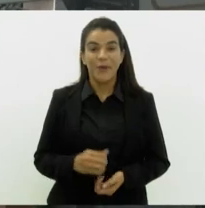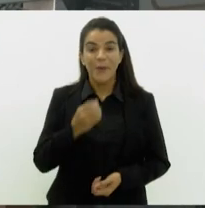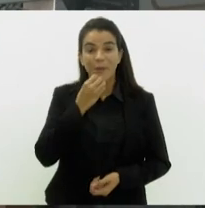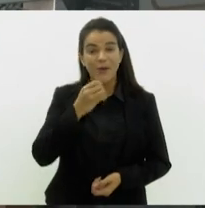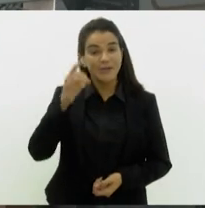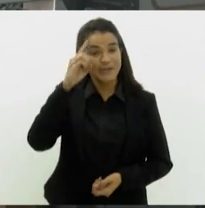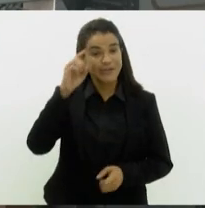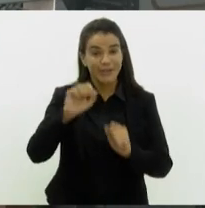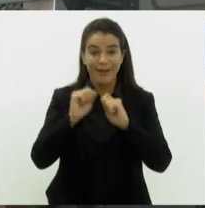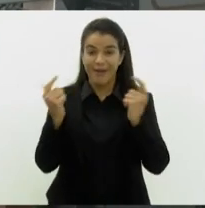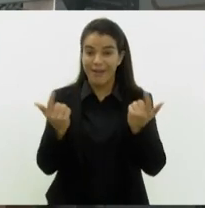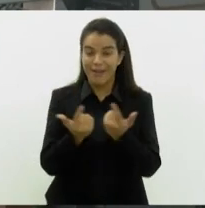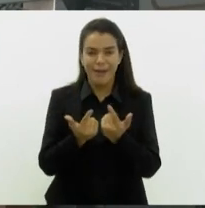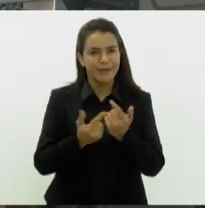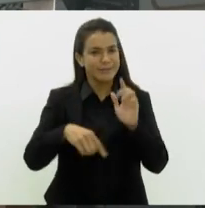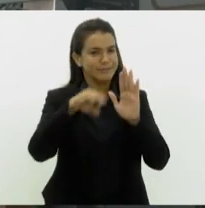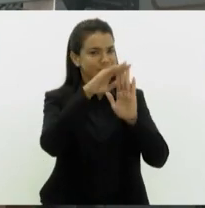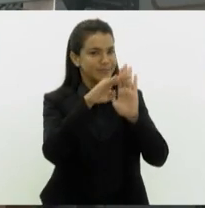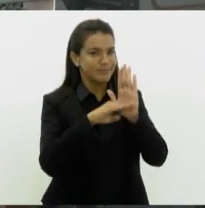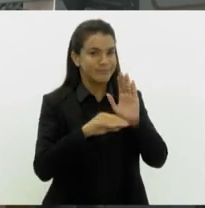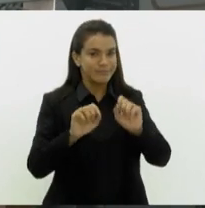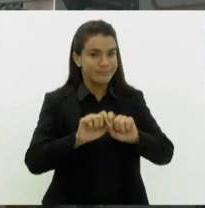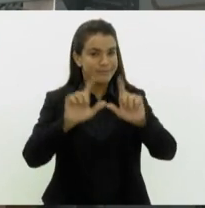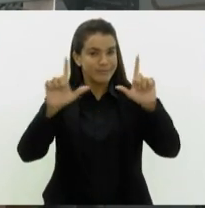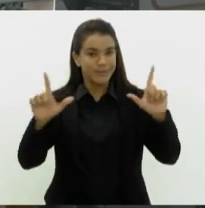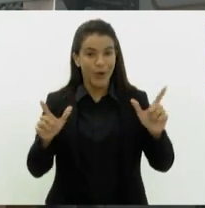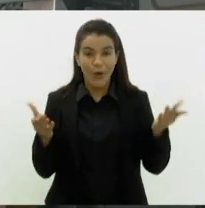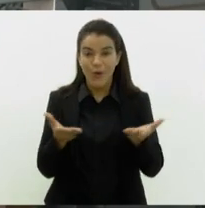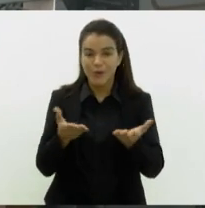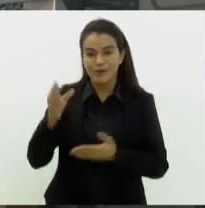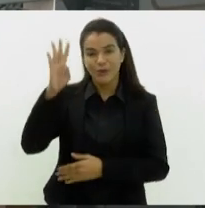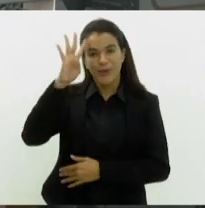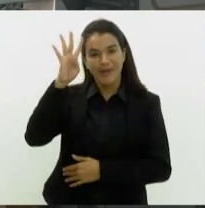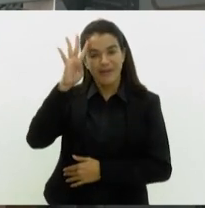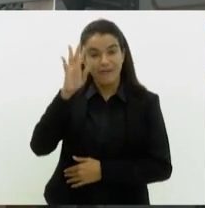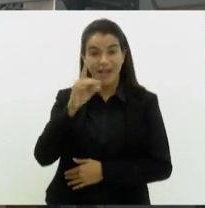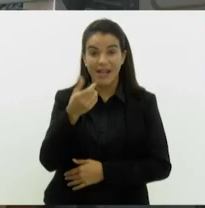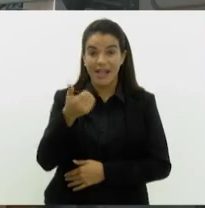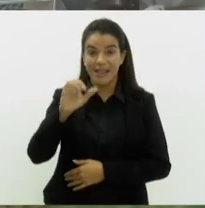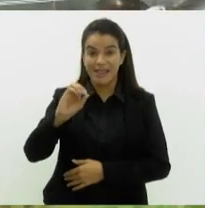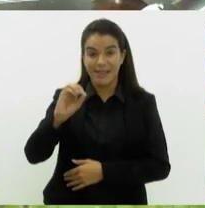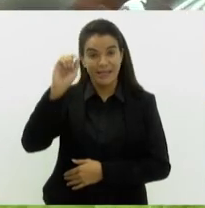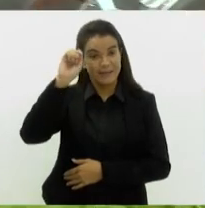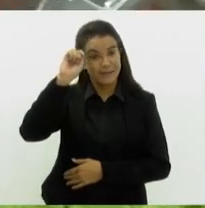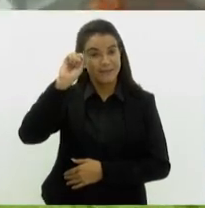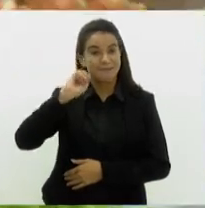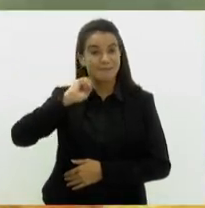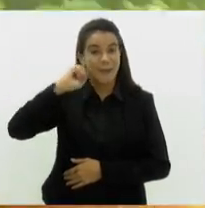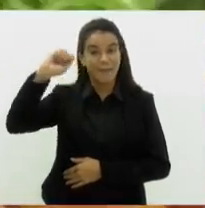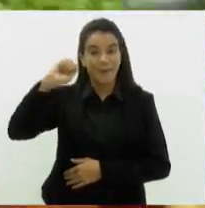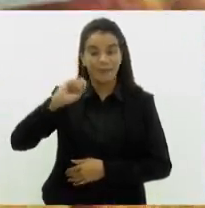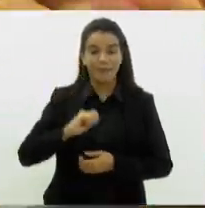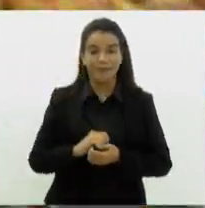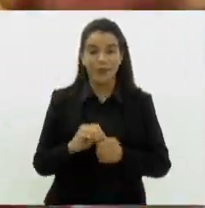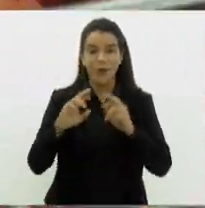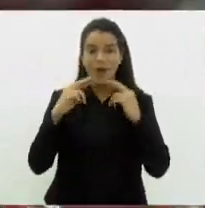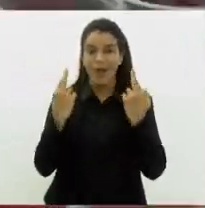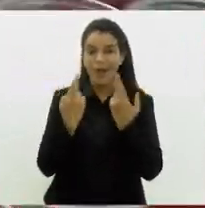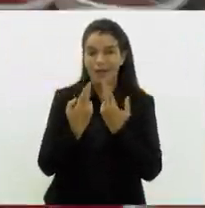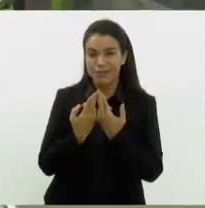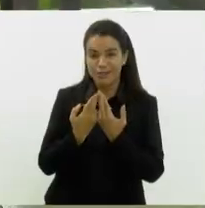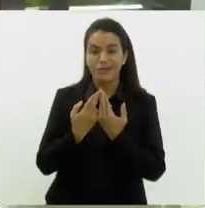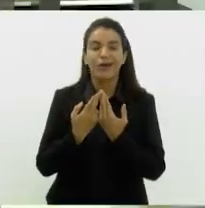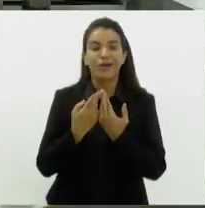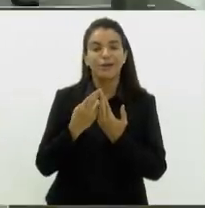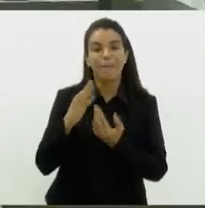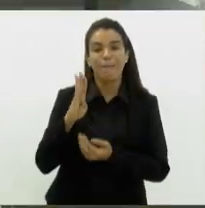O Bom Dia Alerj traz os seguintes destaques nesta quarta-feira, 10 de abril. Restaurante do Povo, em Barra Mansa, é o primeiro